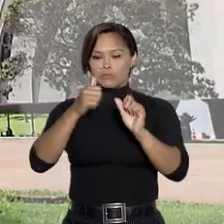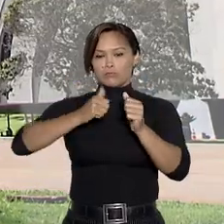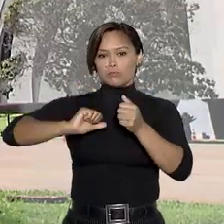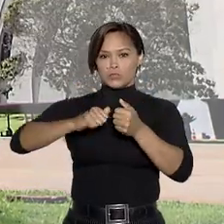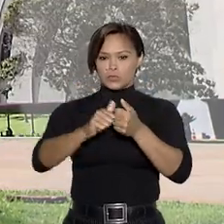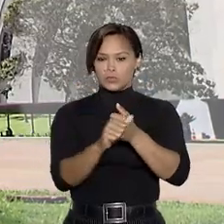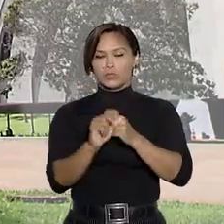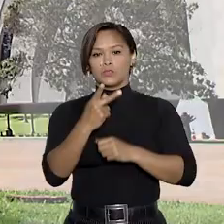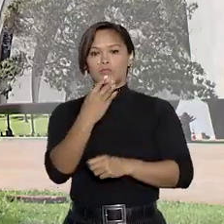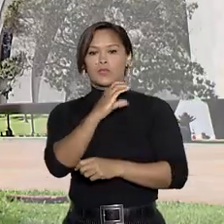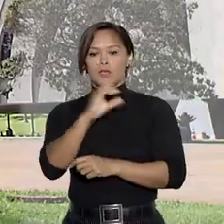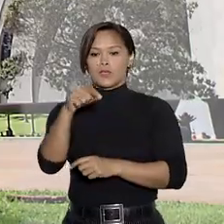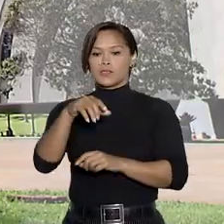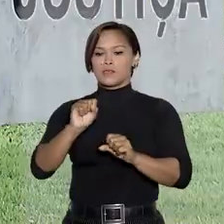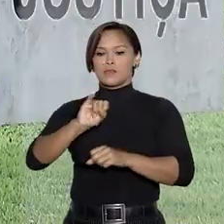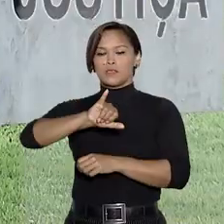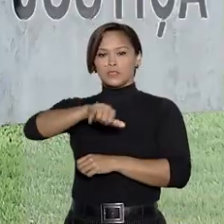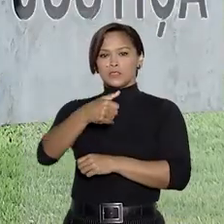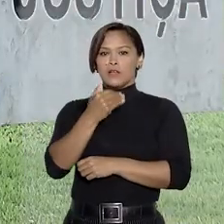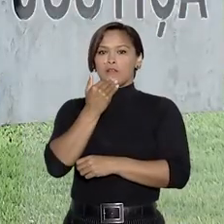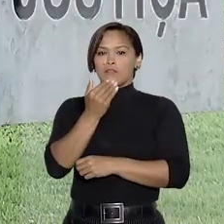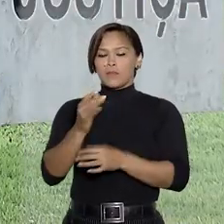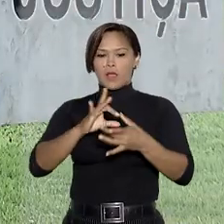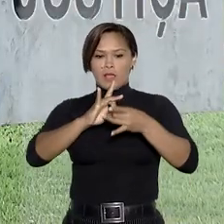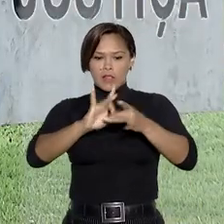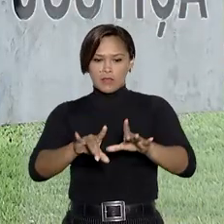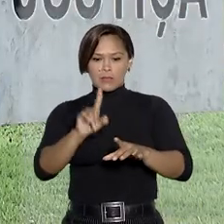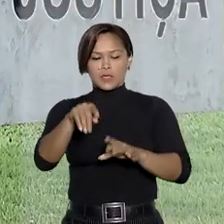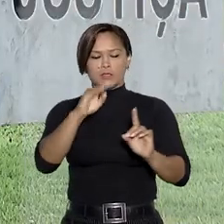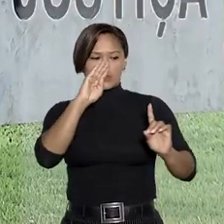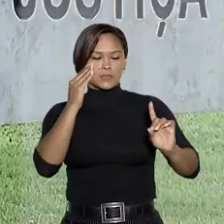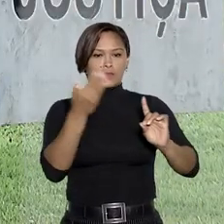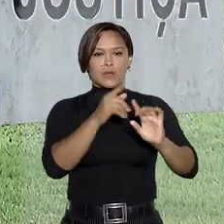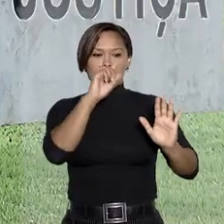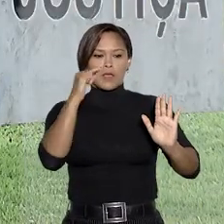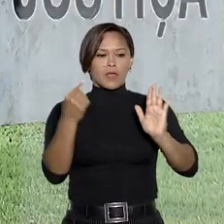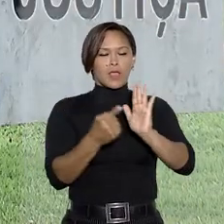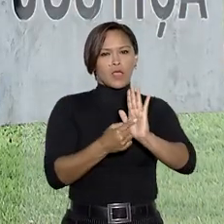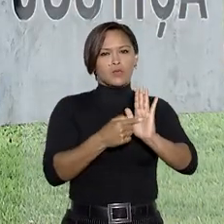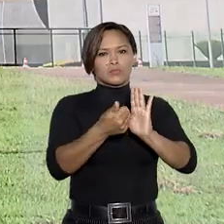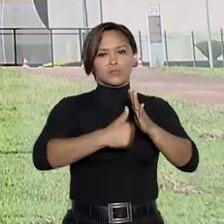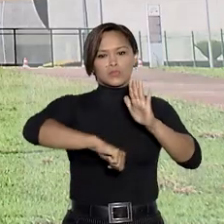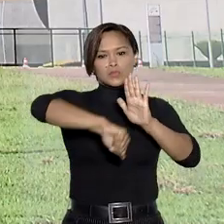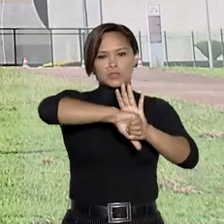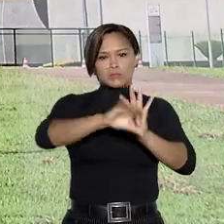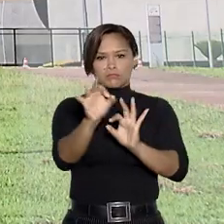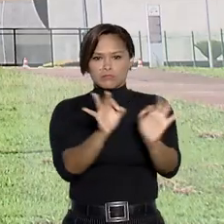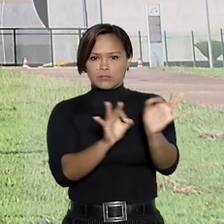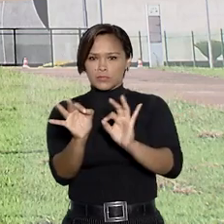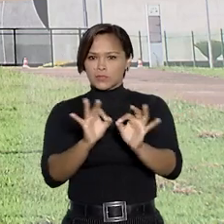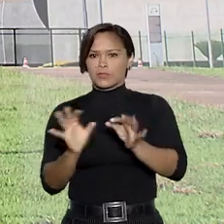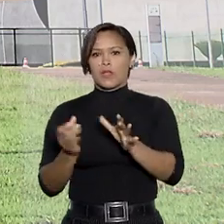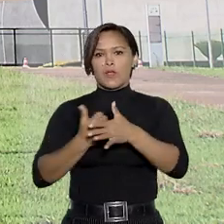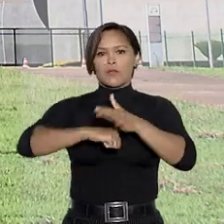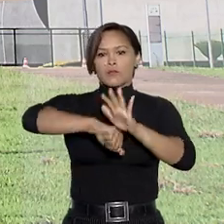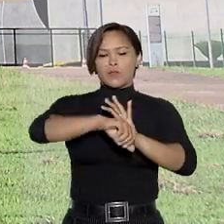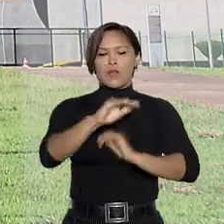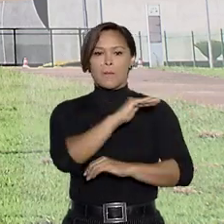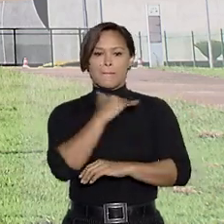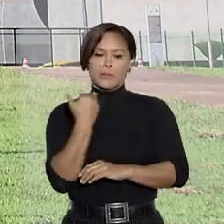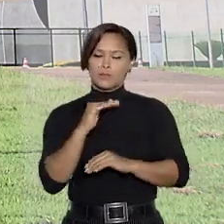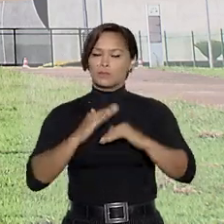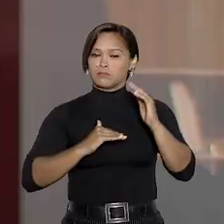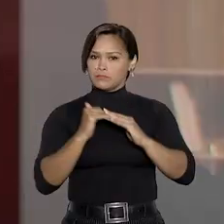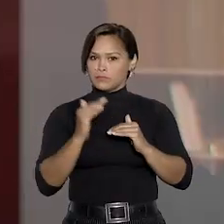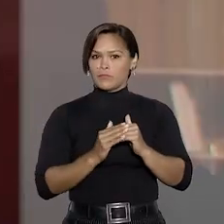recurso em habeas corpus ao STJ, foi pedida a liberdade do réu que é acusado dos crimes de associação criminosa e homicídio